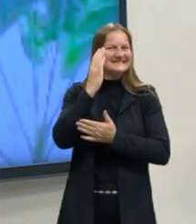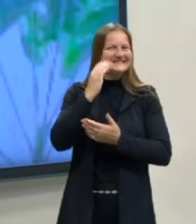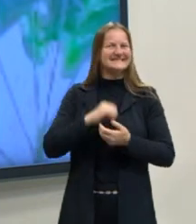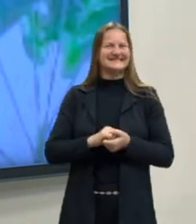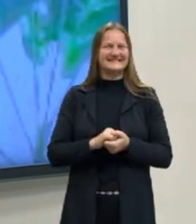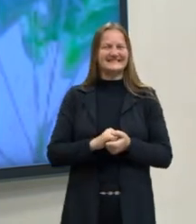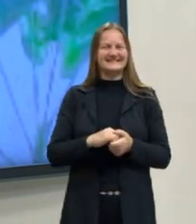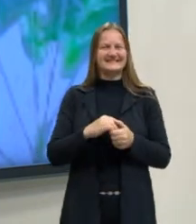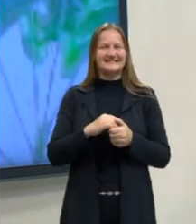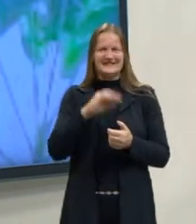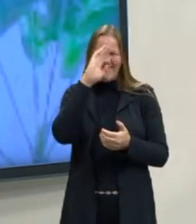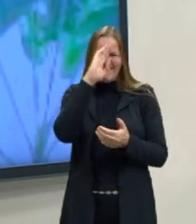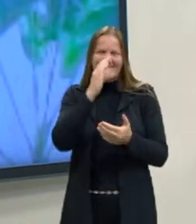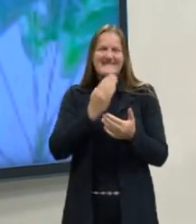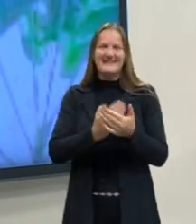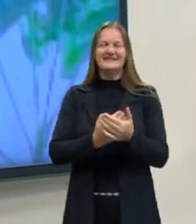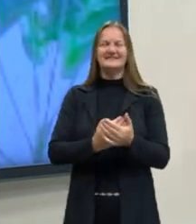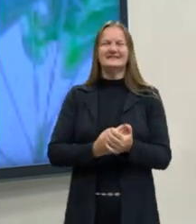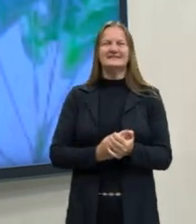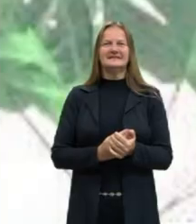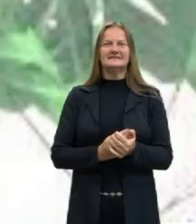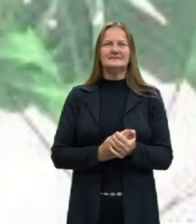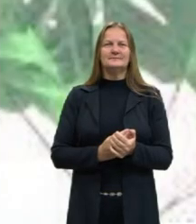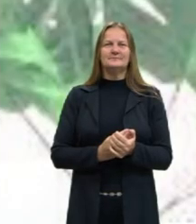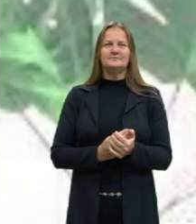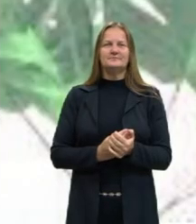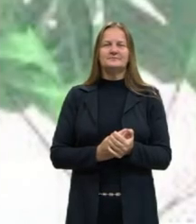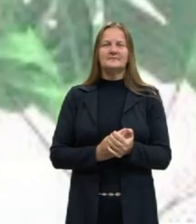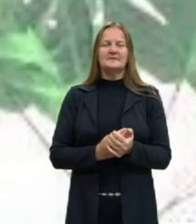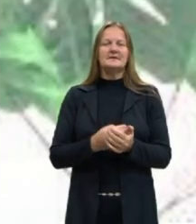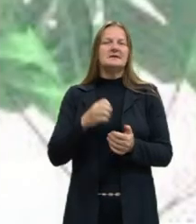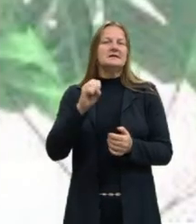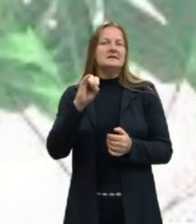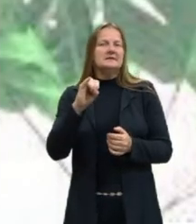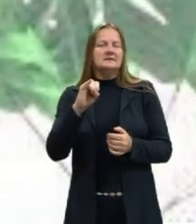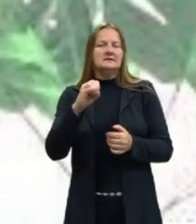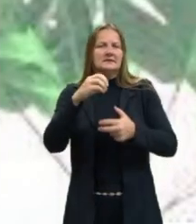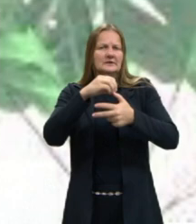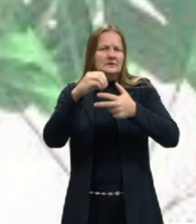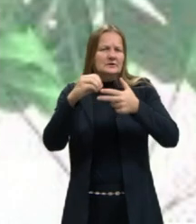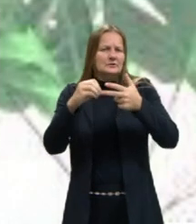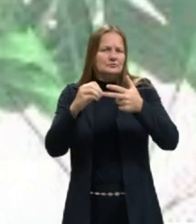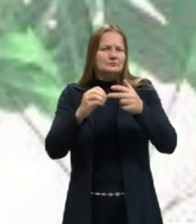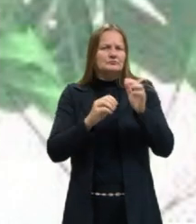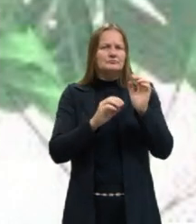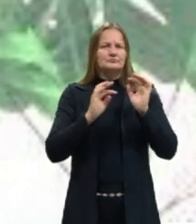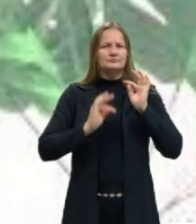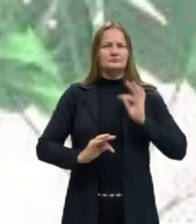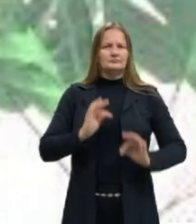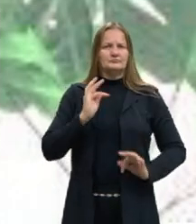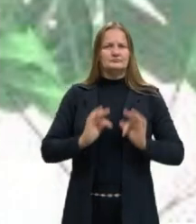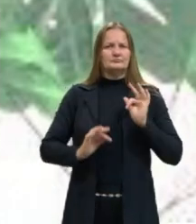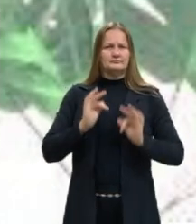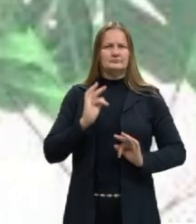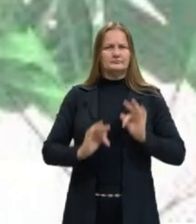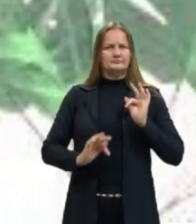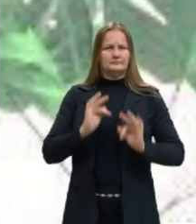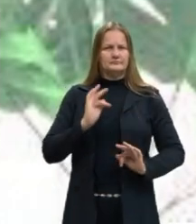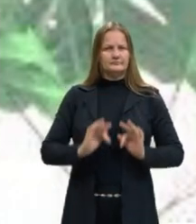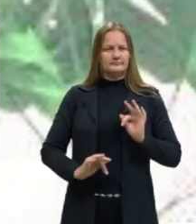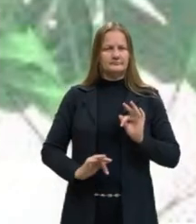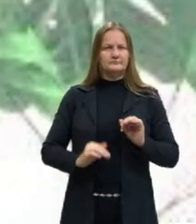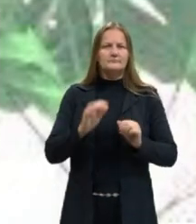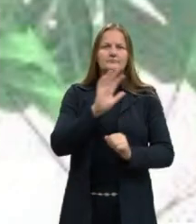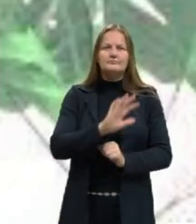confia. Bom, então, se fosse realmente falar de modo mais